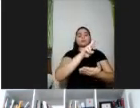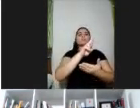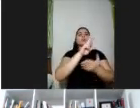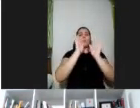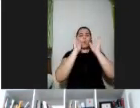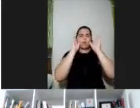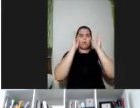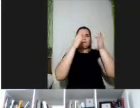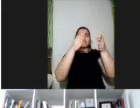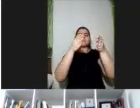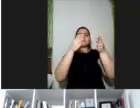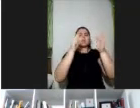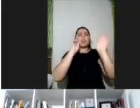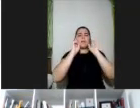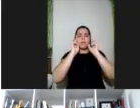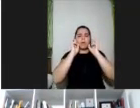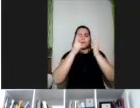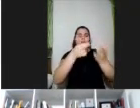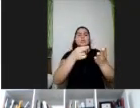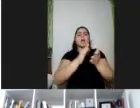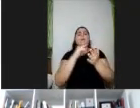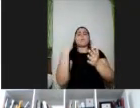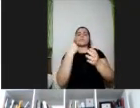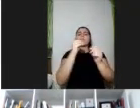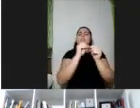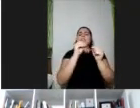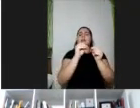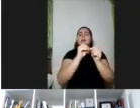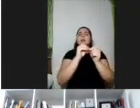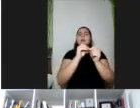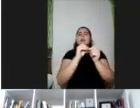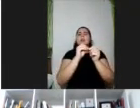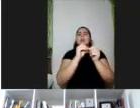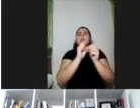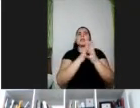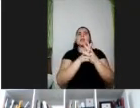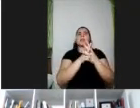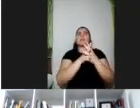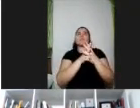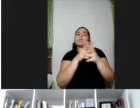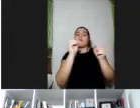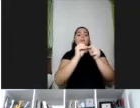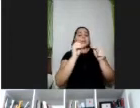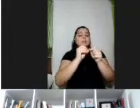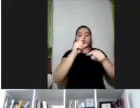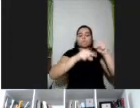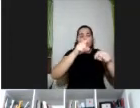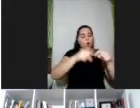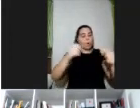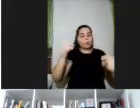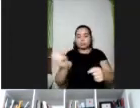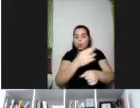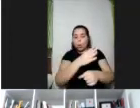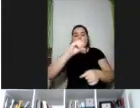a gente vai construir um equipamento novo, uma casa, um equipamento